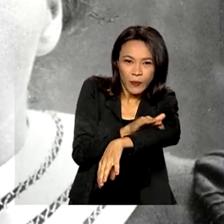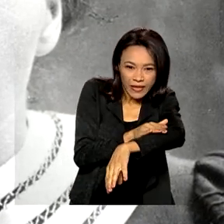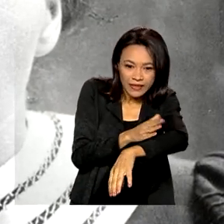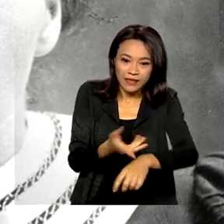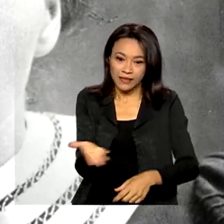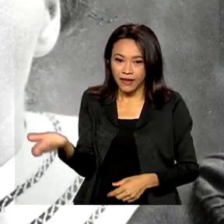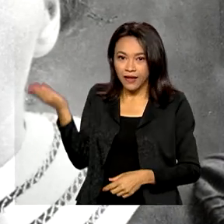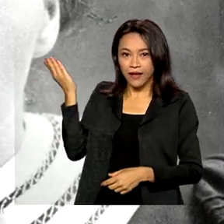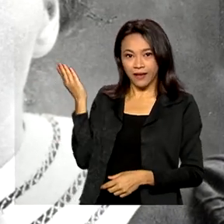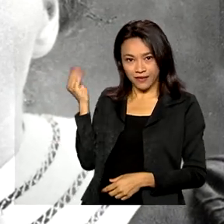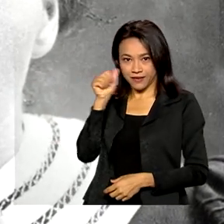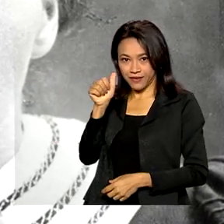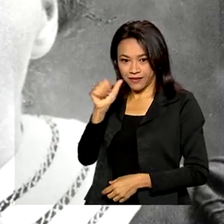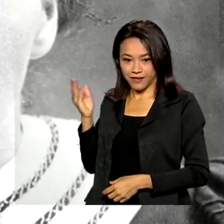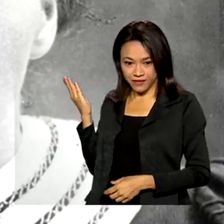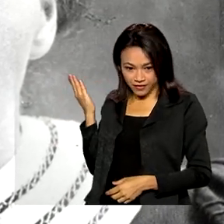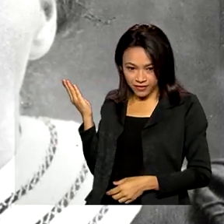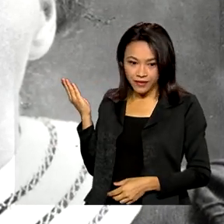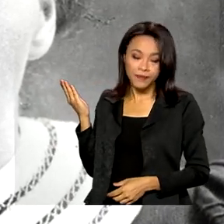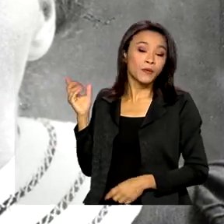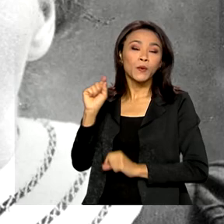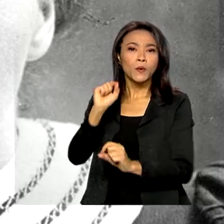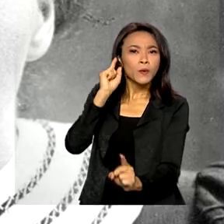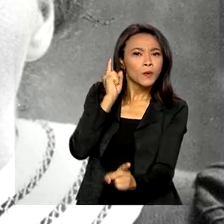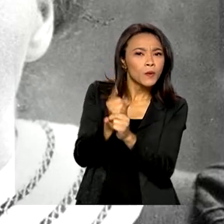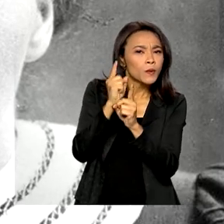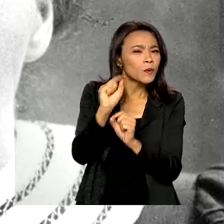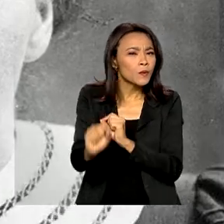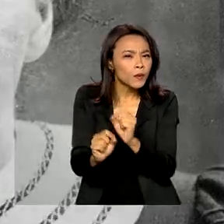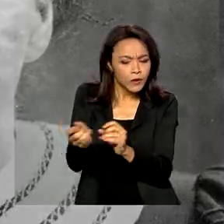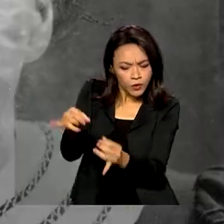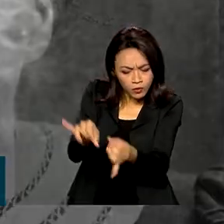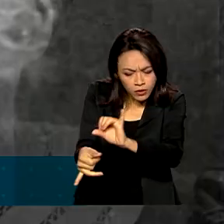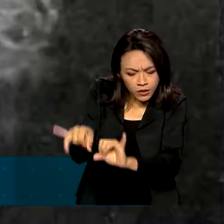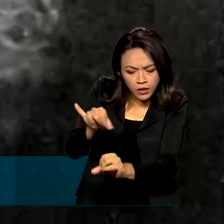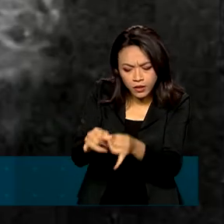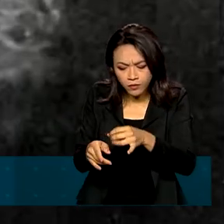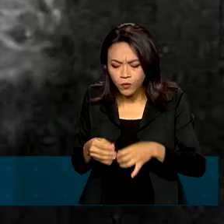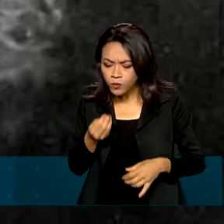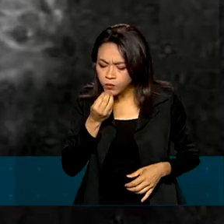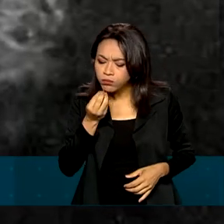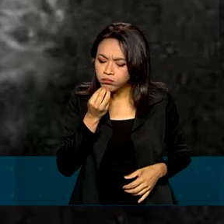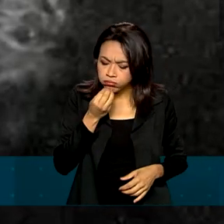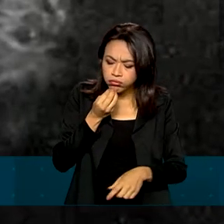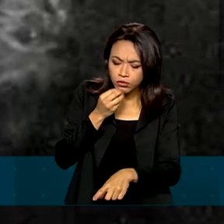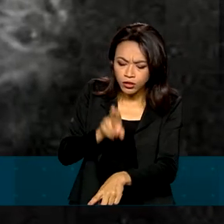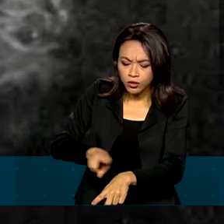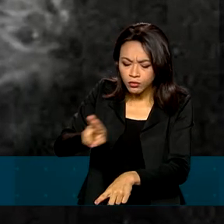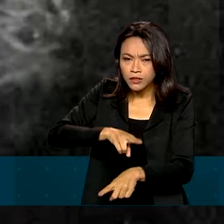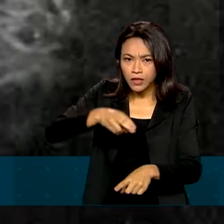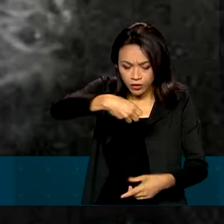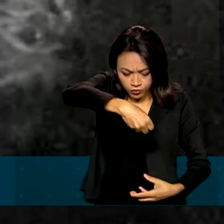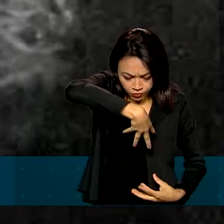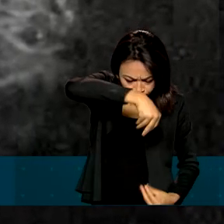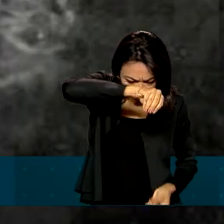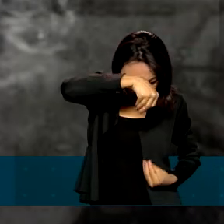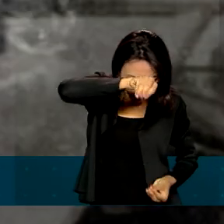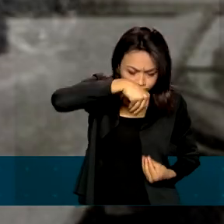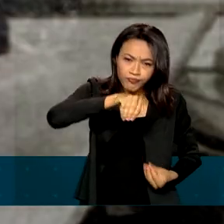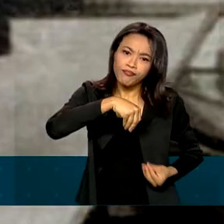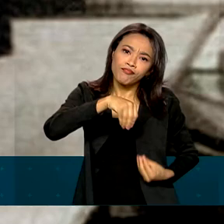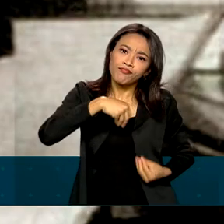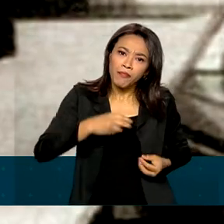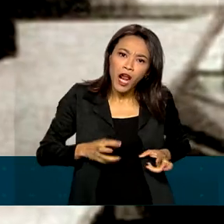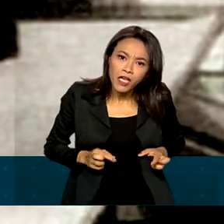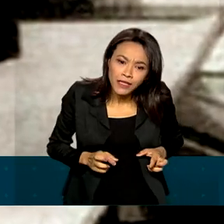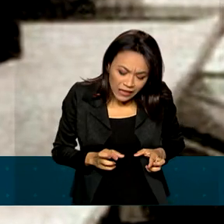1903, Marie Curie detectou substâncias que podiam ser usadas na radioterapia para o combate ao câncer.